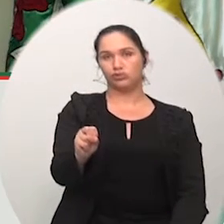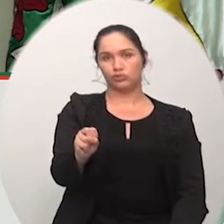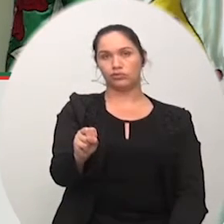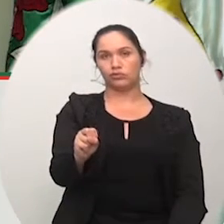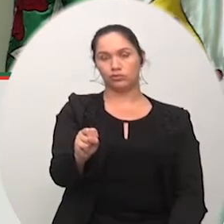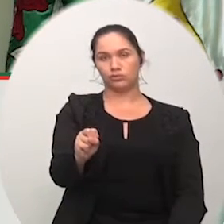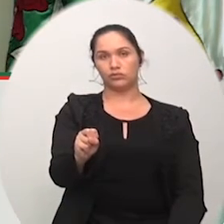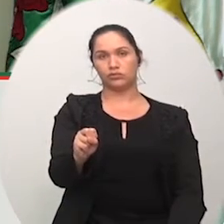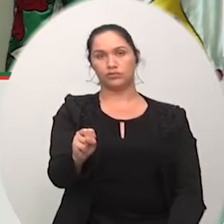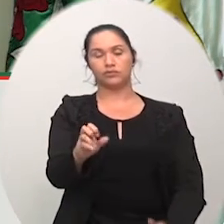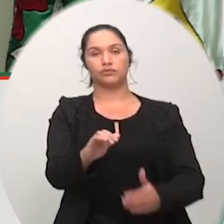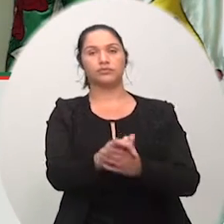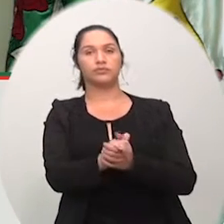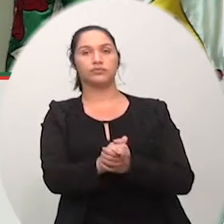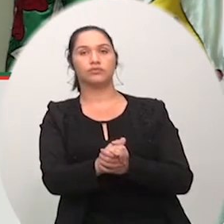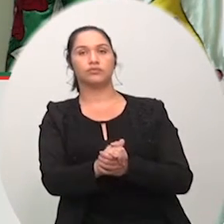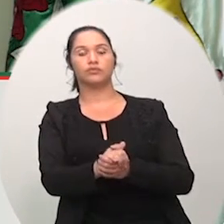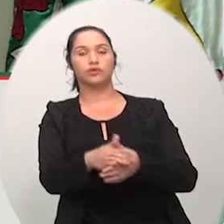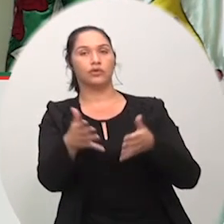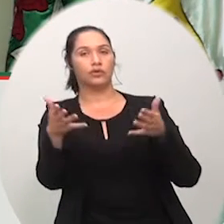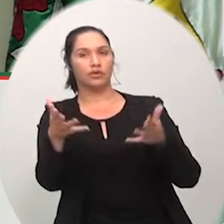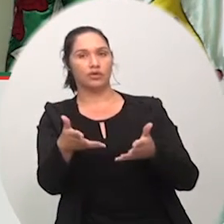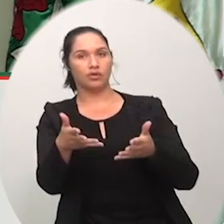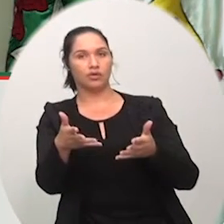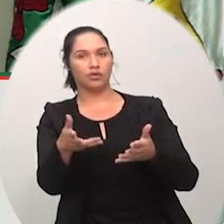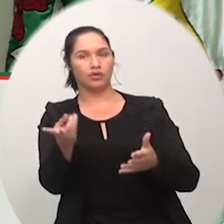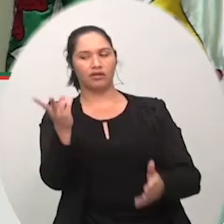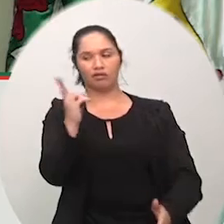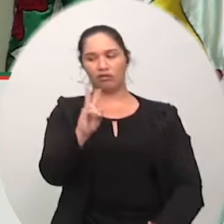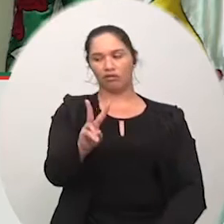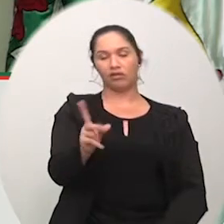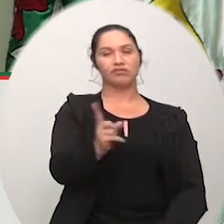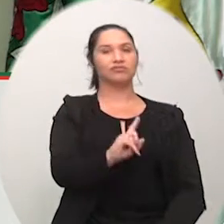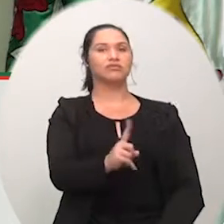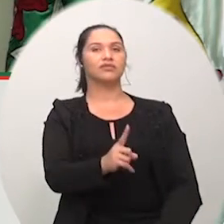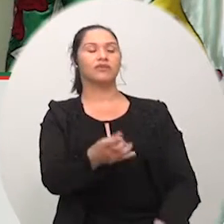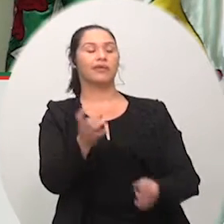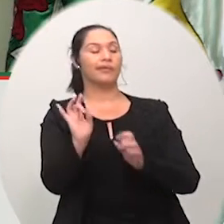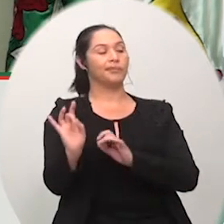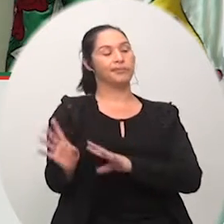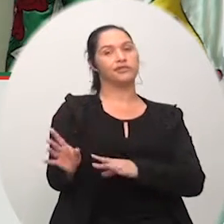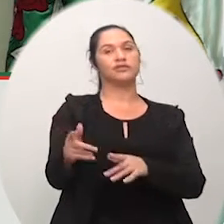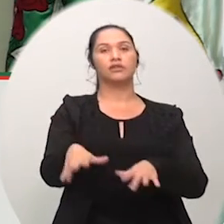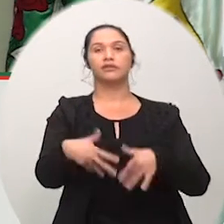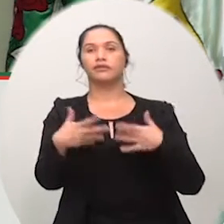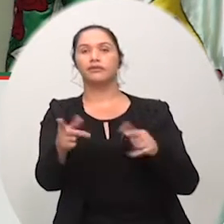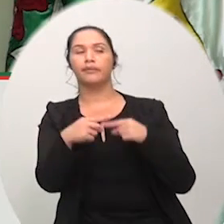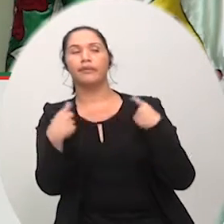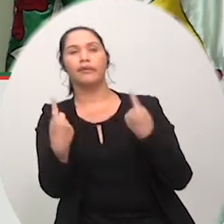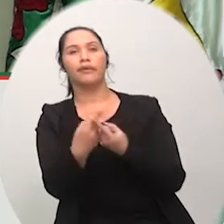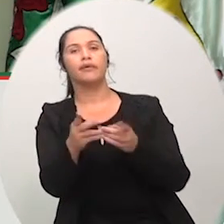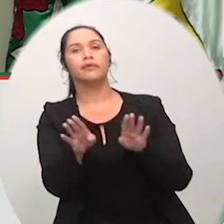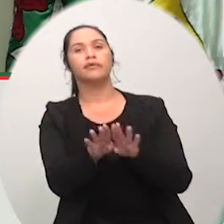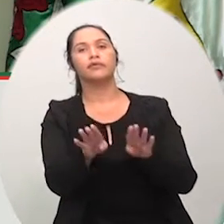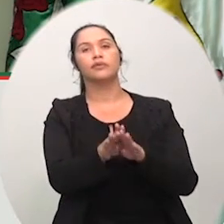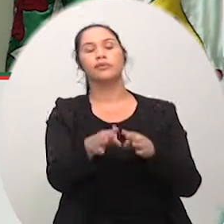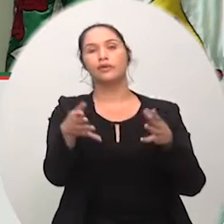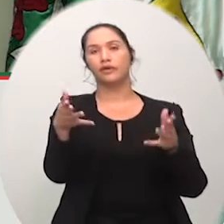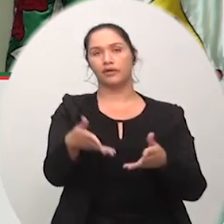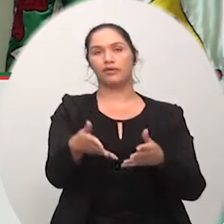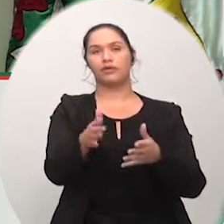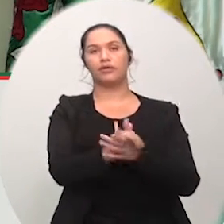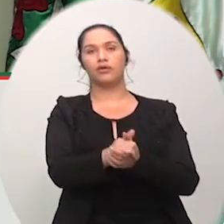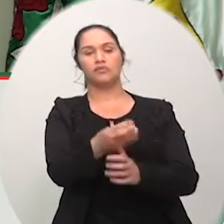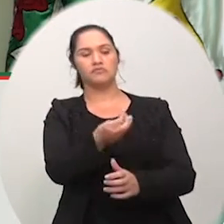várias situações ao longo dos tempos porém hoje nós estamos de uma certa forma também no nosso melhor momento